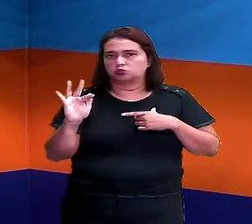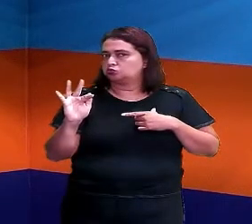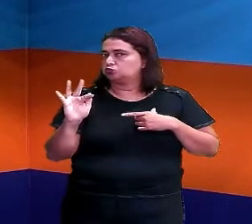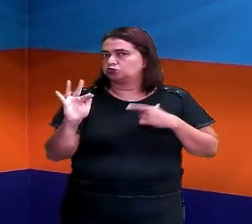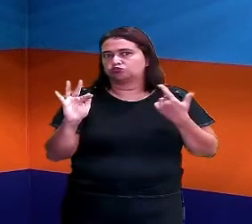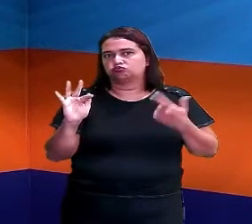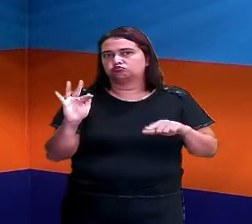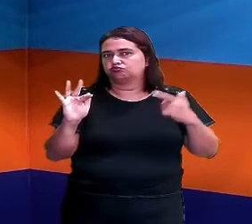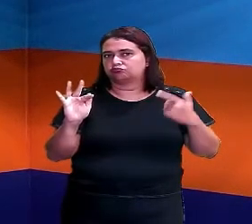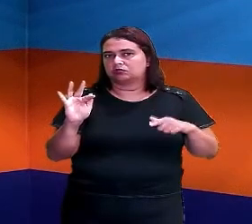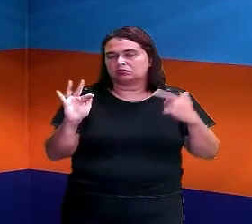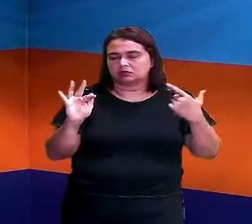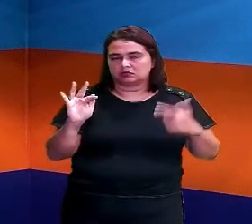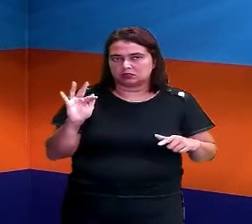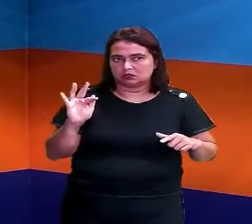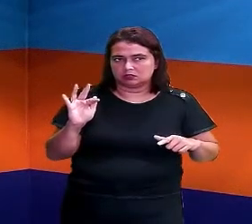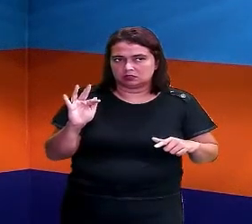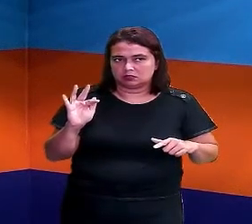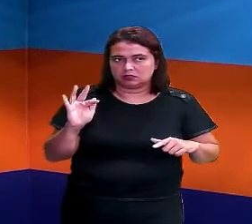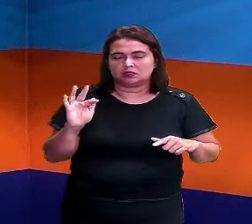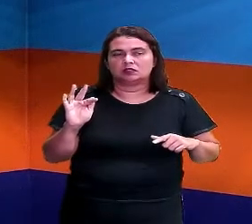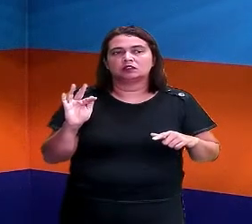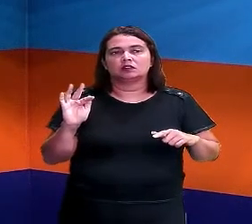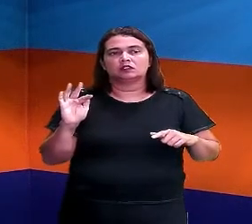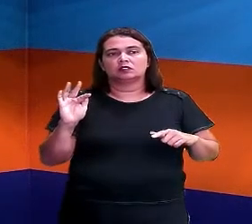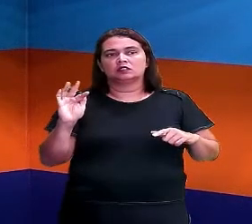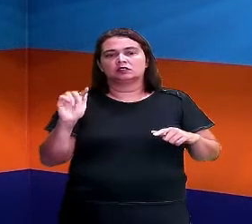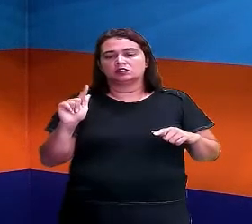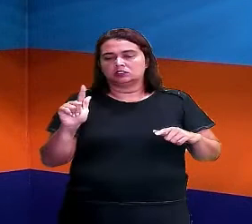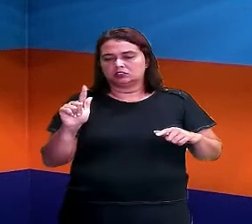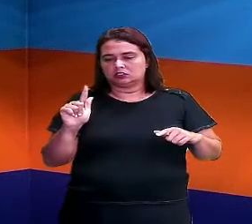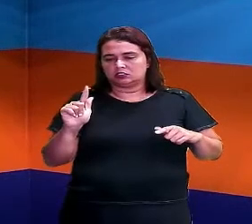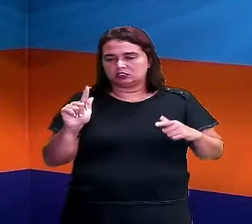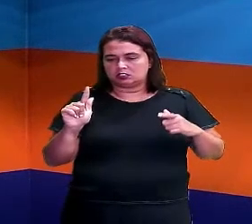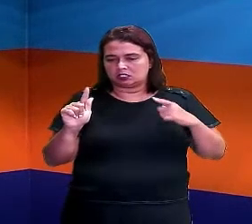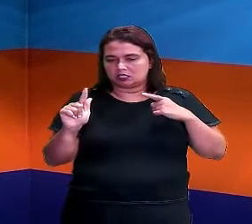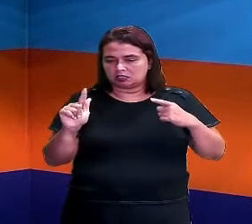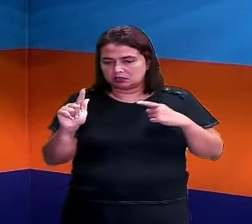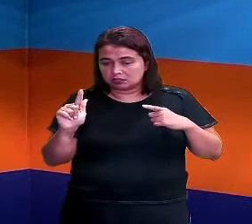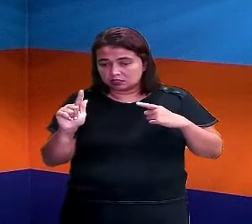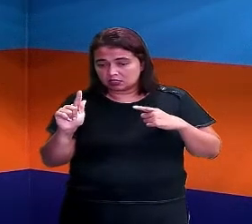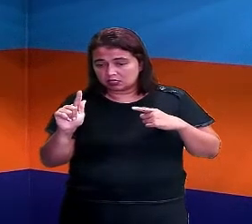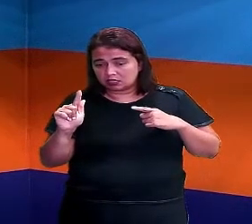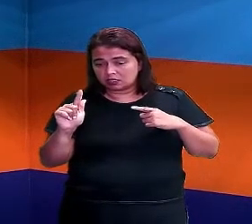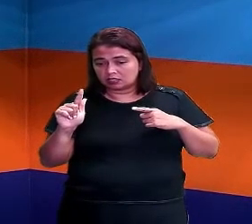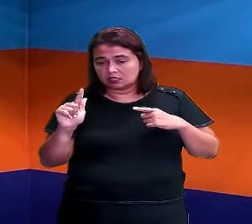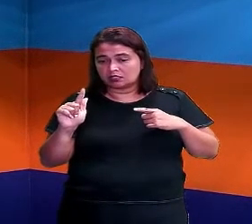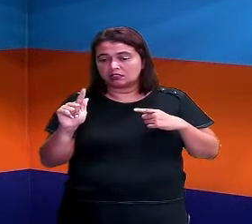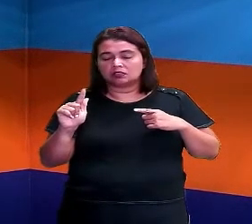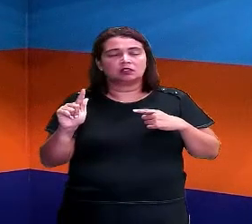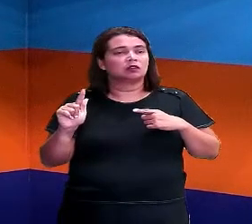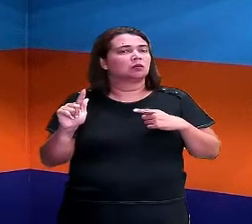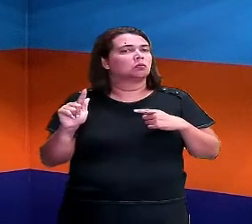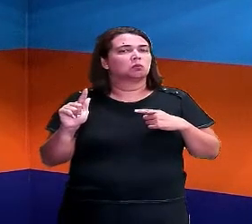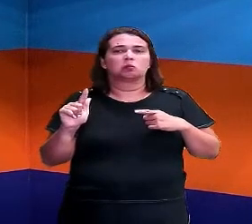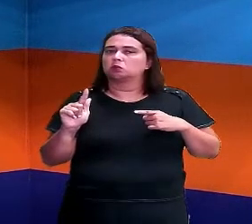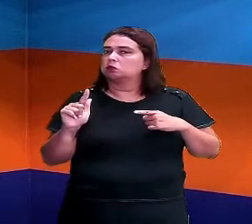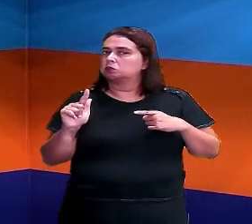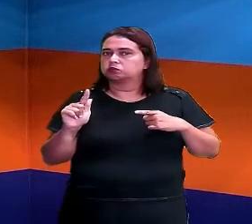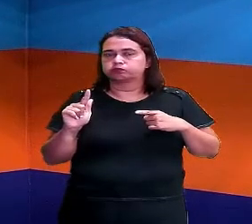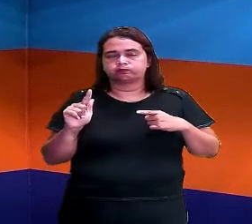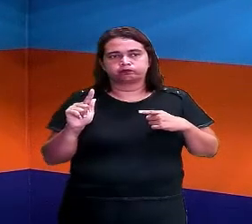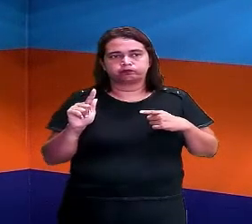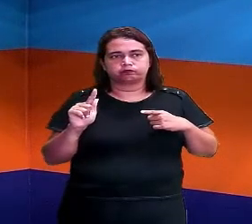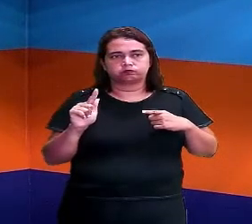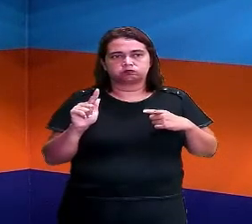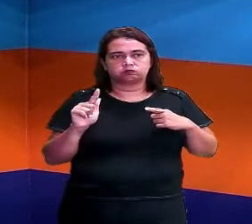temos com F. Então, a gente vai para a letrinha G. Será que a gente tem com G? Não temos.